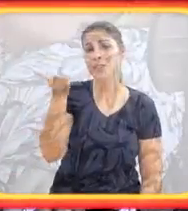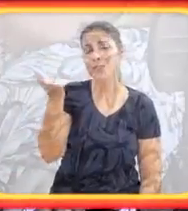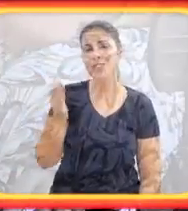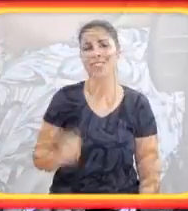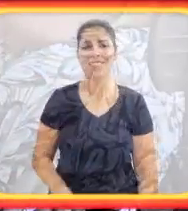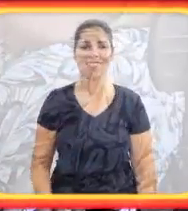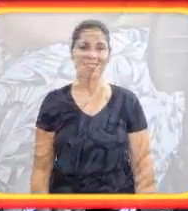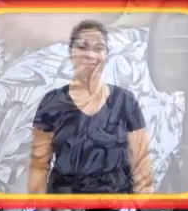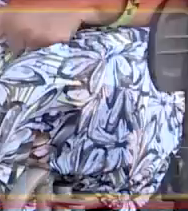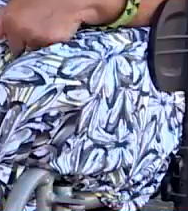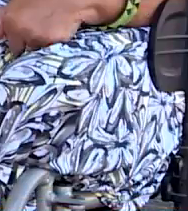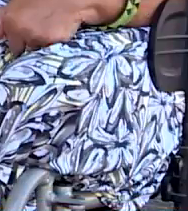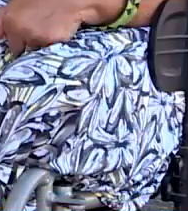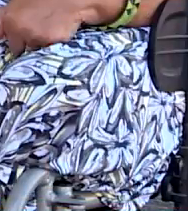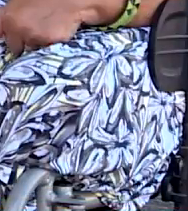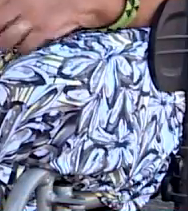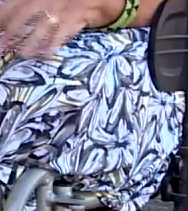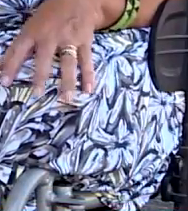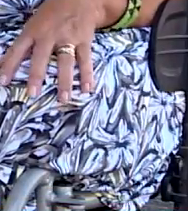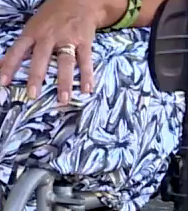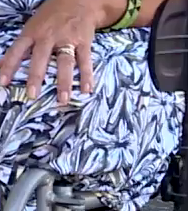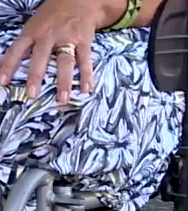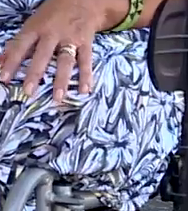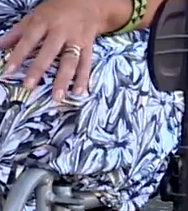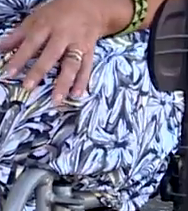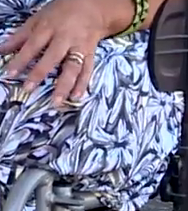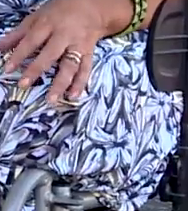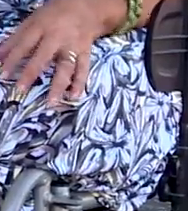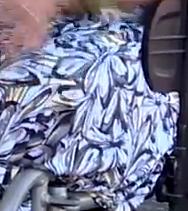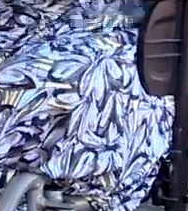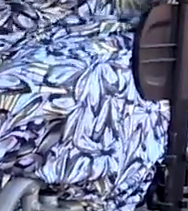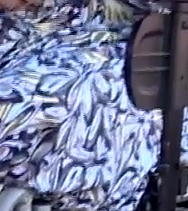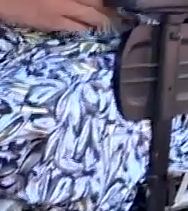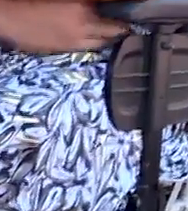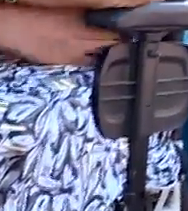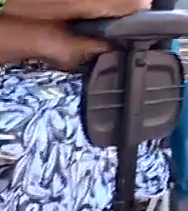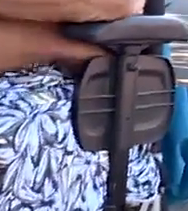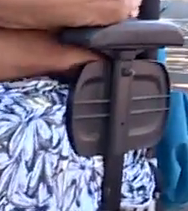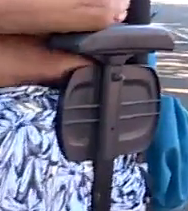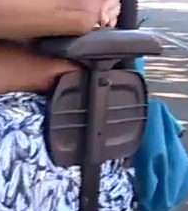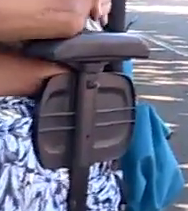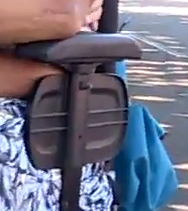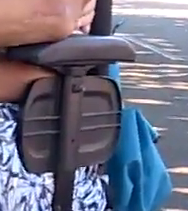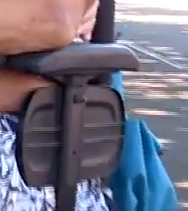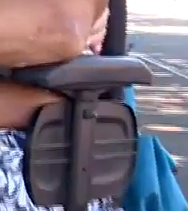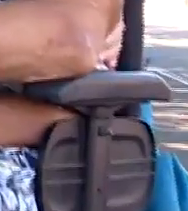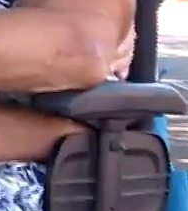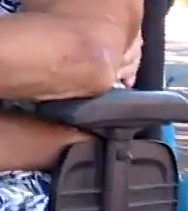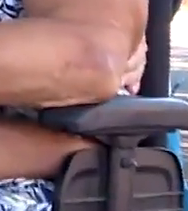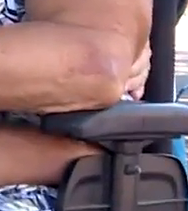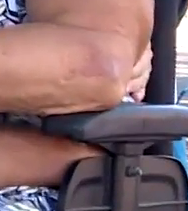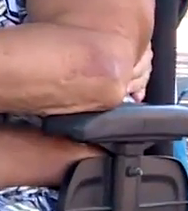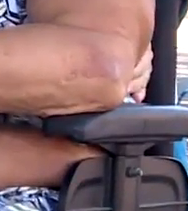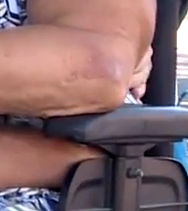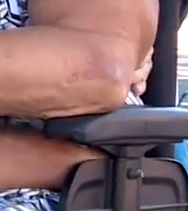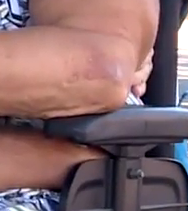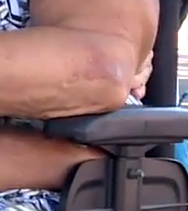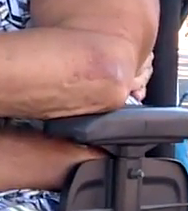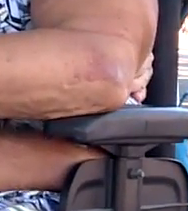essa mãe maravilhosa que você foi para mim durante esses anos todos. Obrigada a você. Saulo, abraça e beija a mãe.